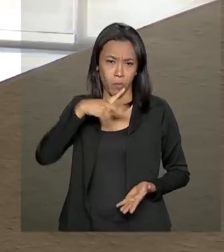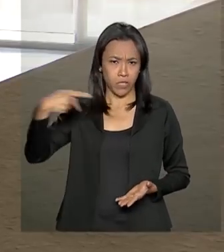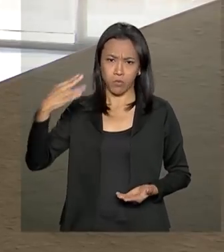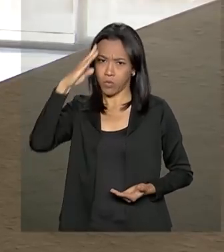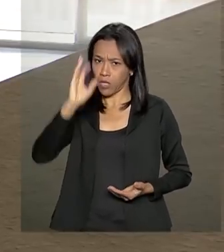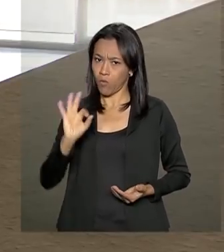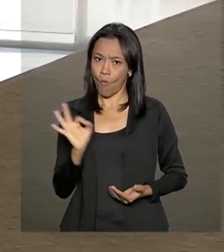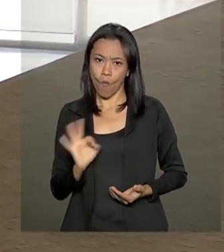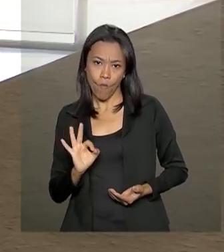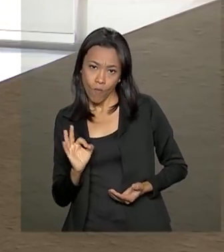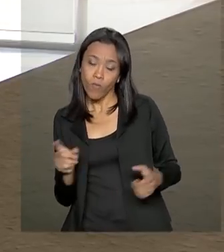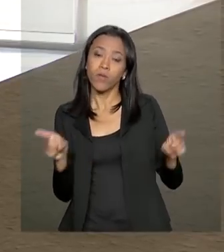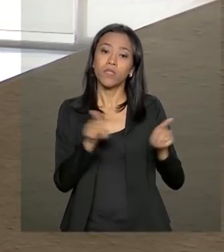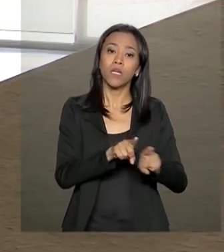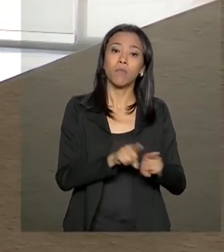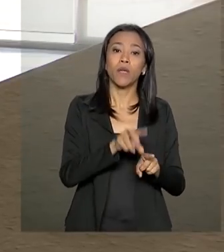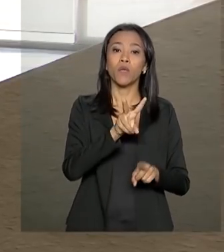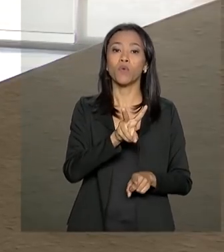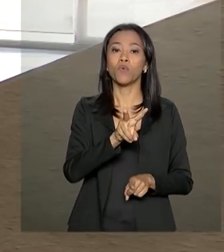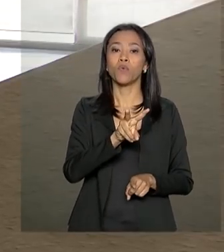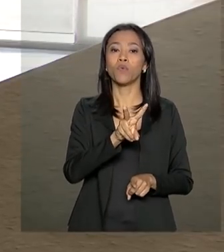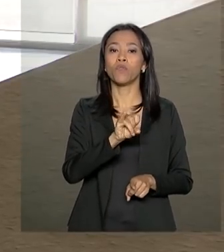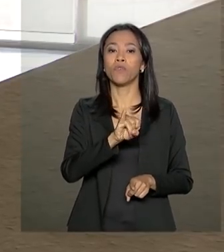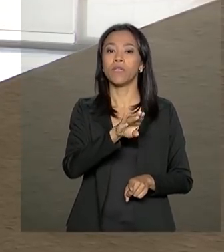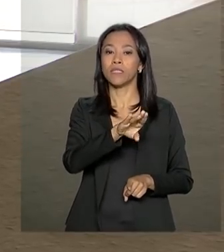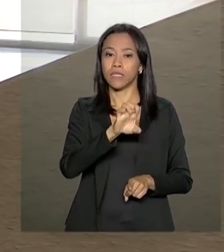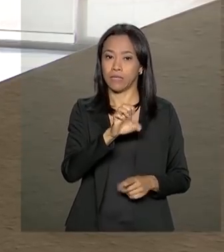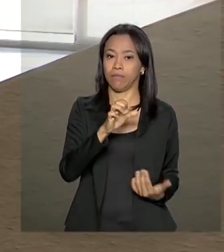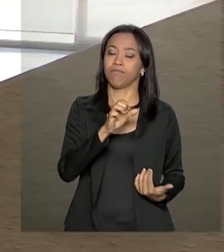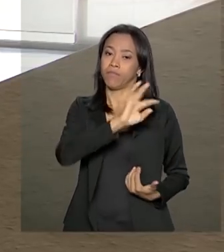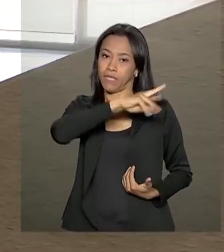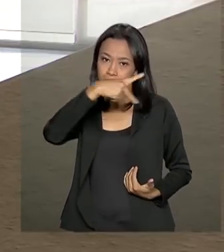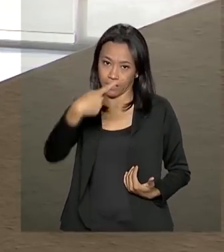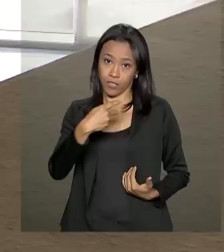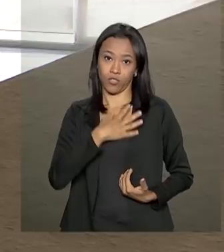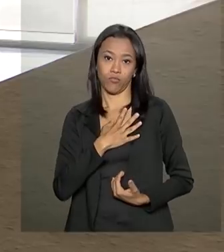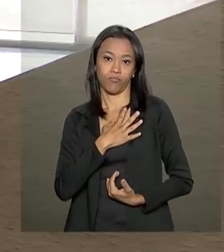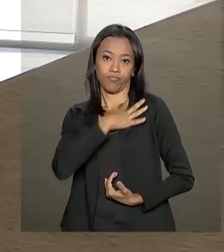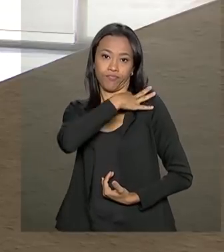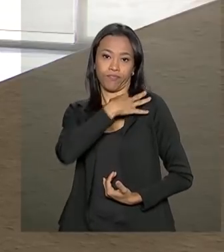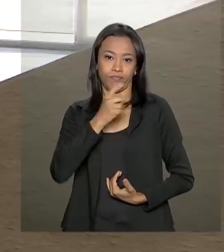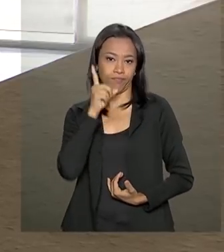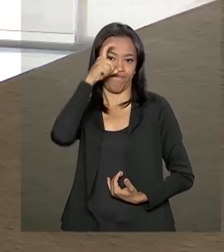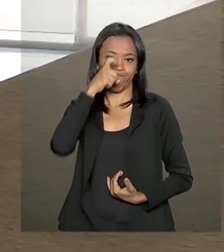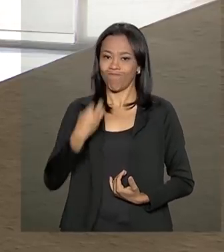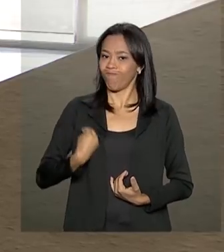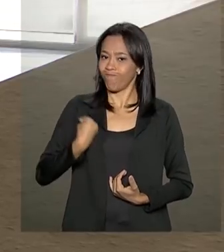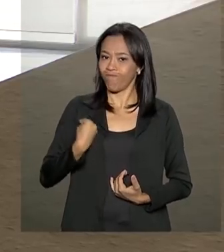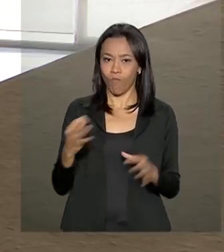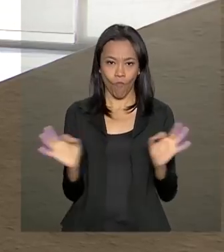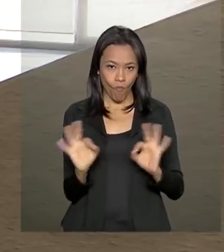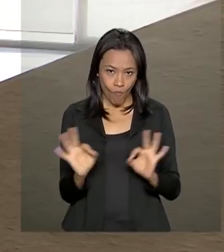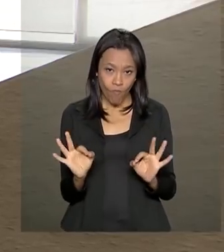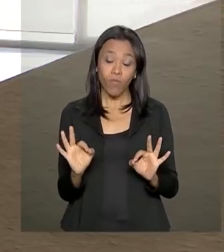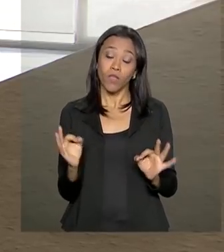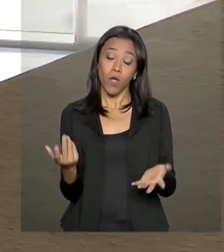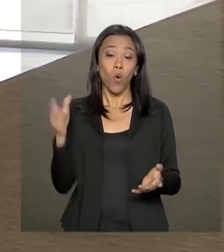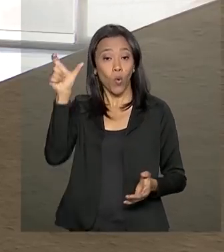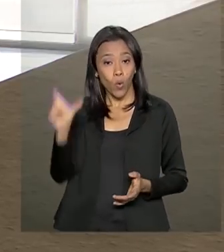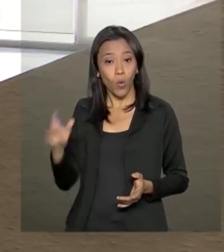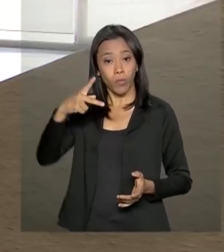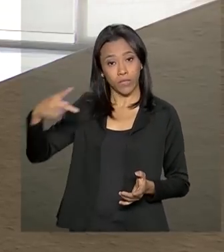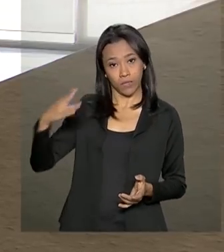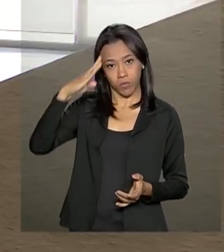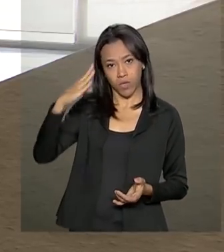e nem o presidente em exercício, general Hamilton Mourão, estão por aqui. O presidente Jair Bolsonaro, como o Pablo acabou de dizer, está nos Estados